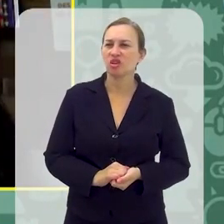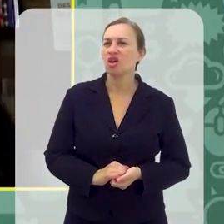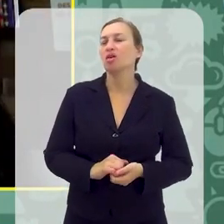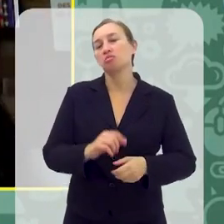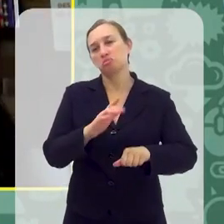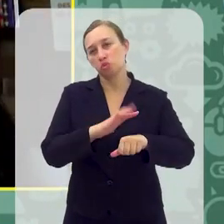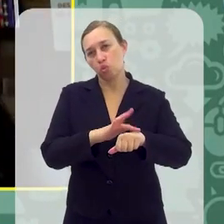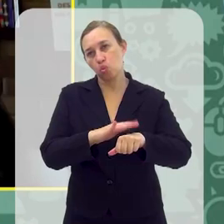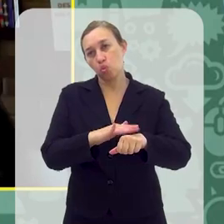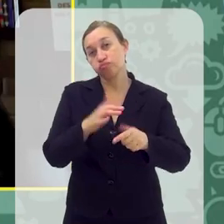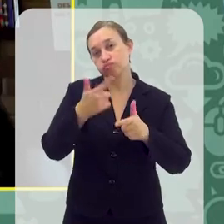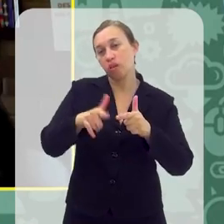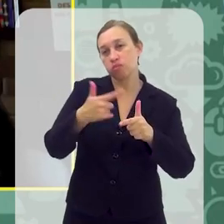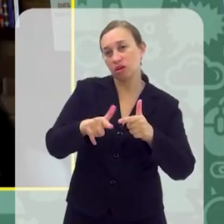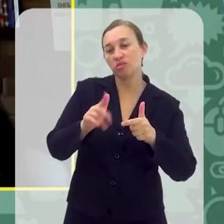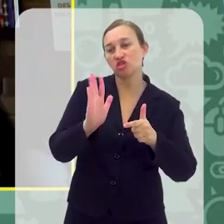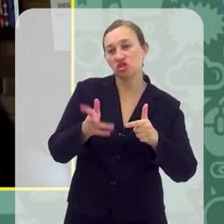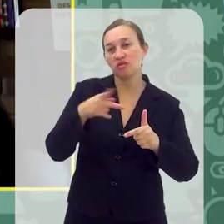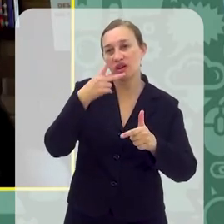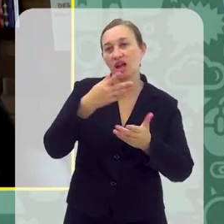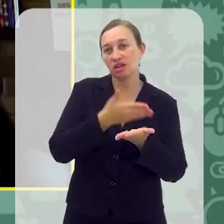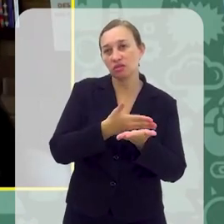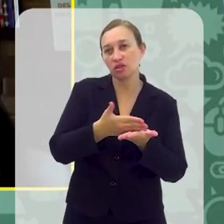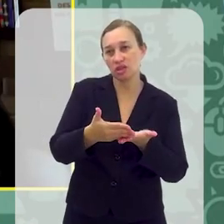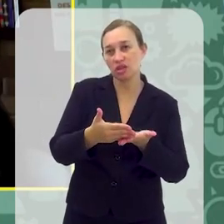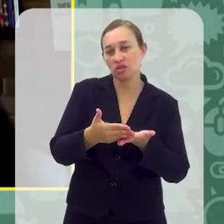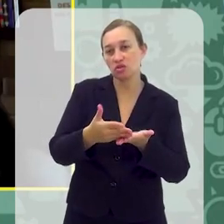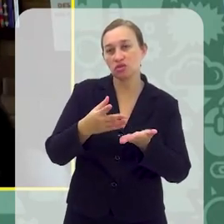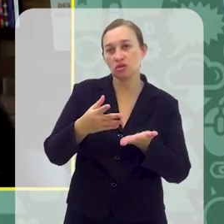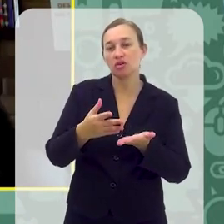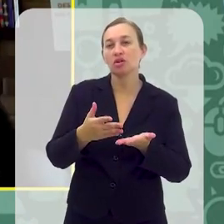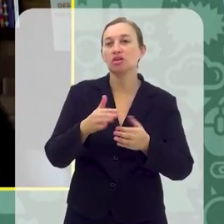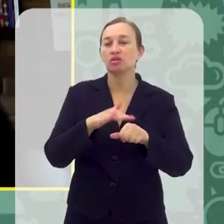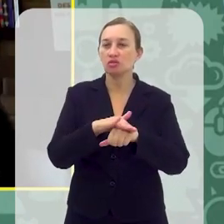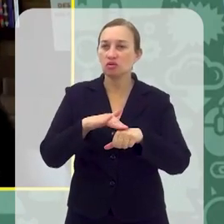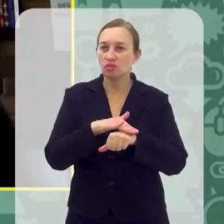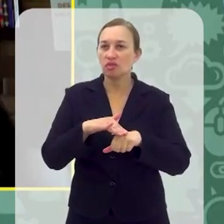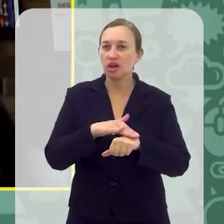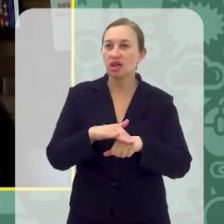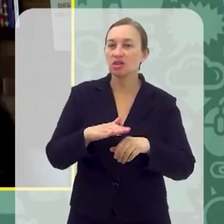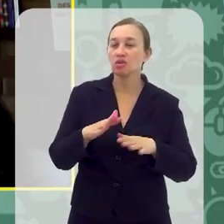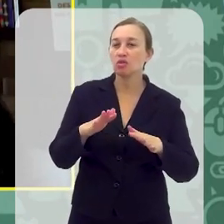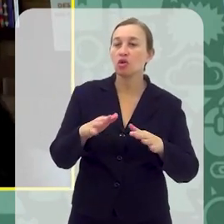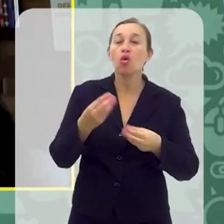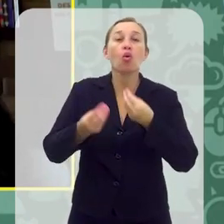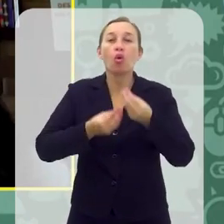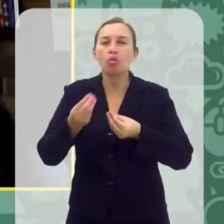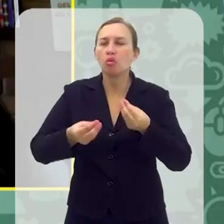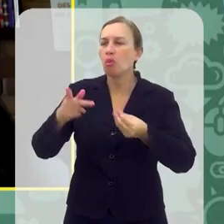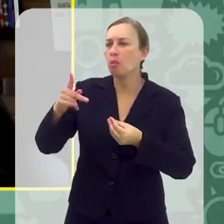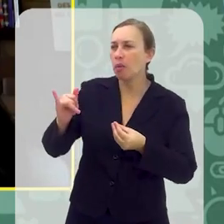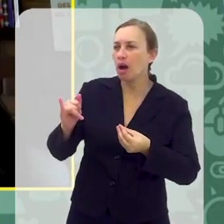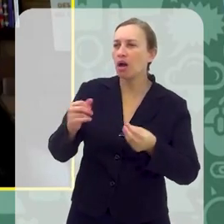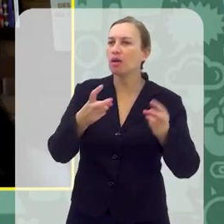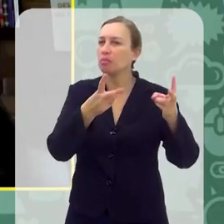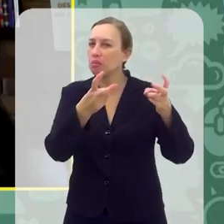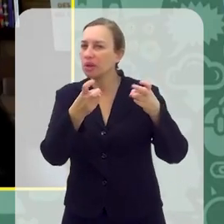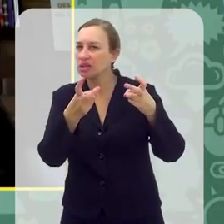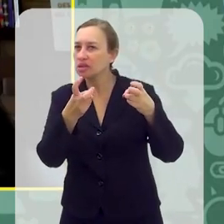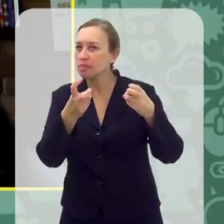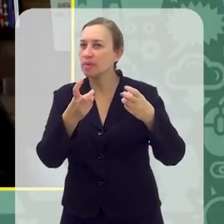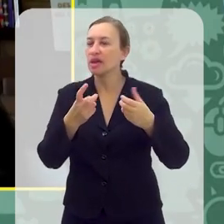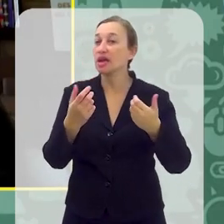N doenças e problemas que a gente já citou aqui durante o programa, como que os pais, quais são os sinais, né? Que os pais podem